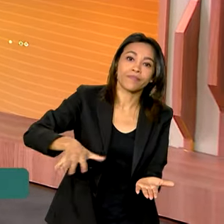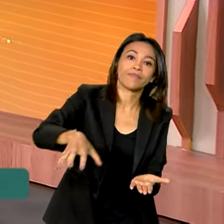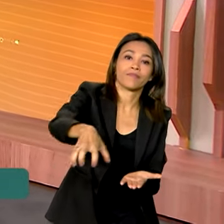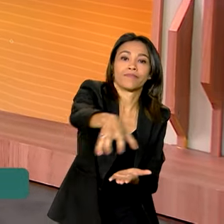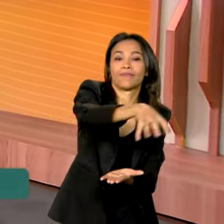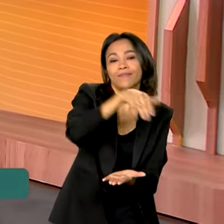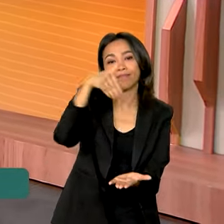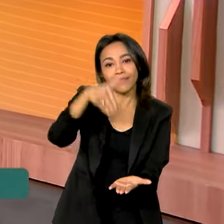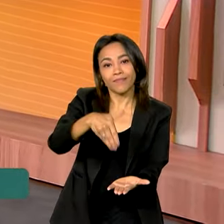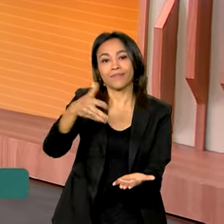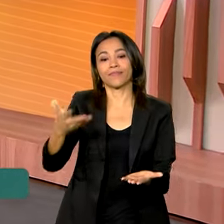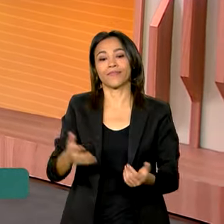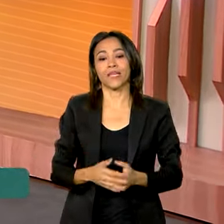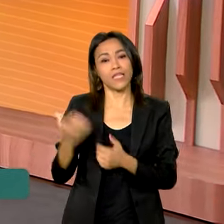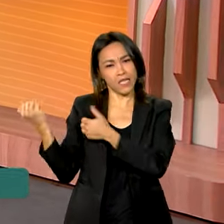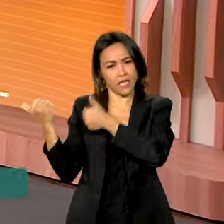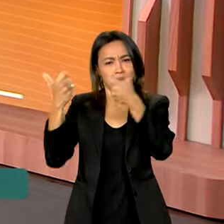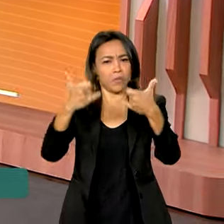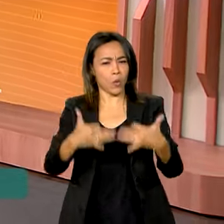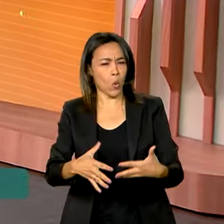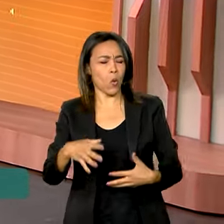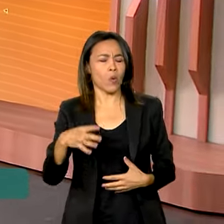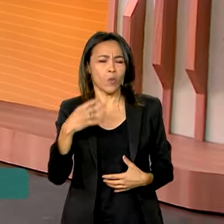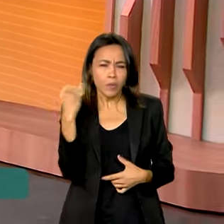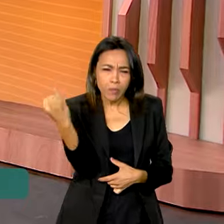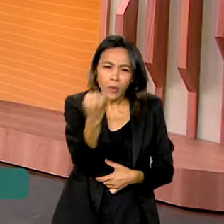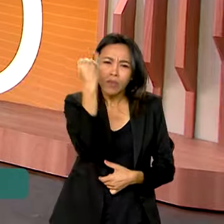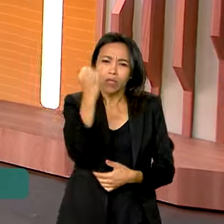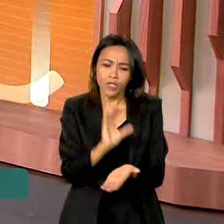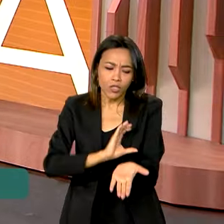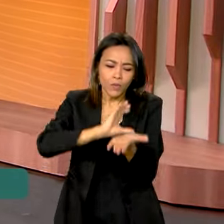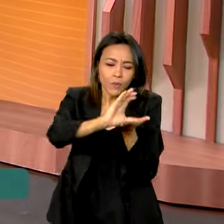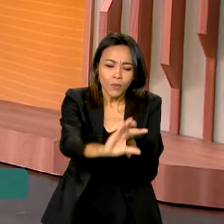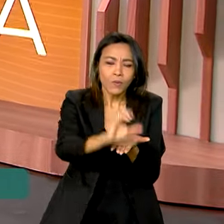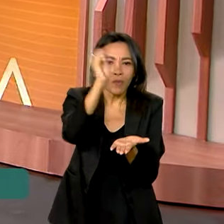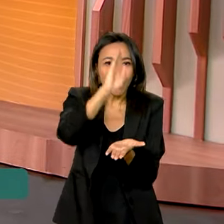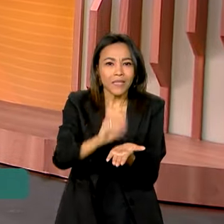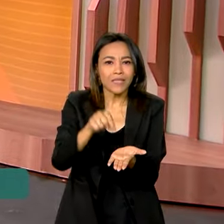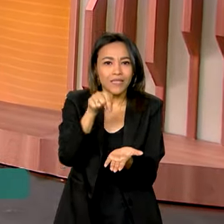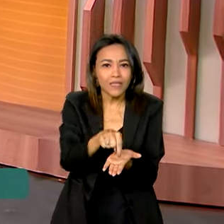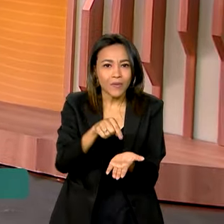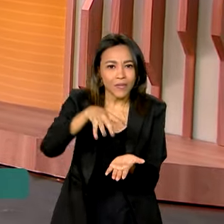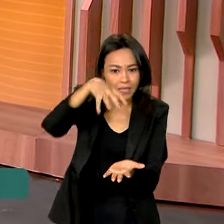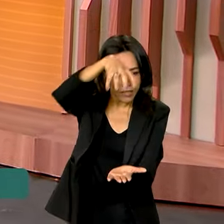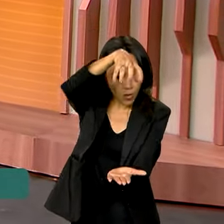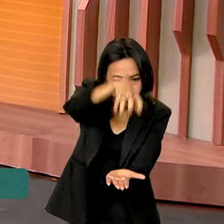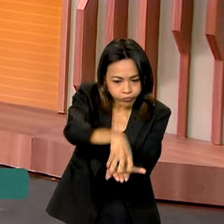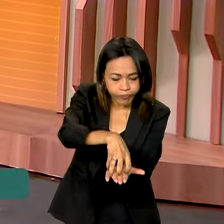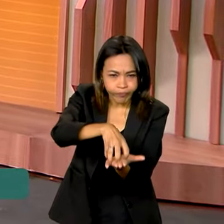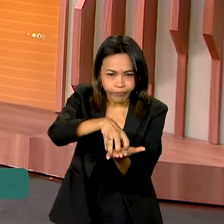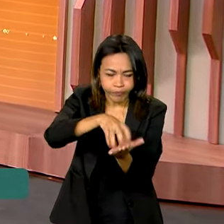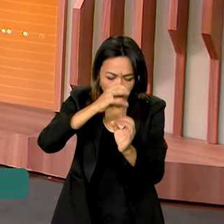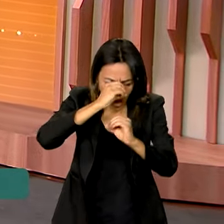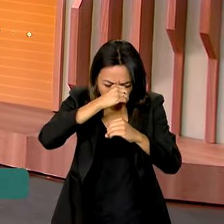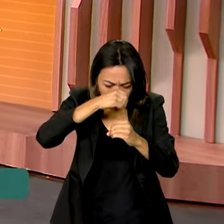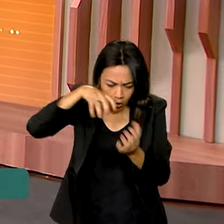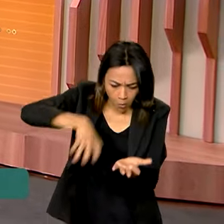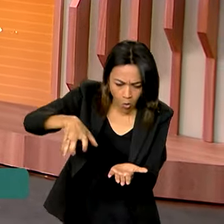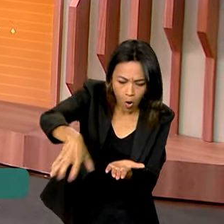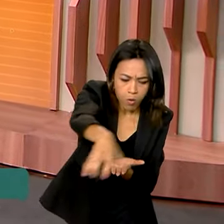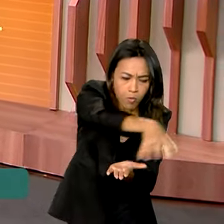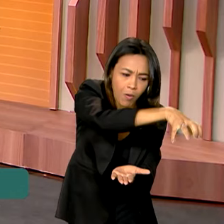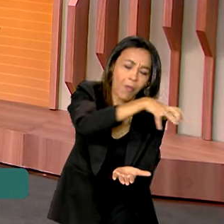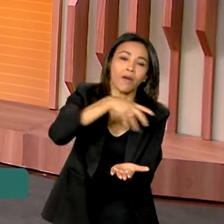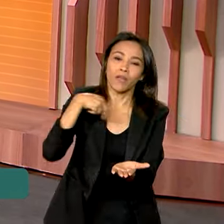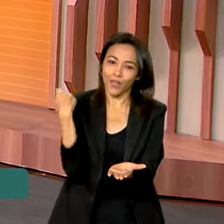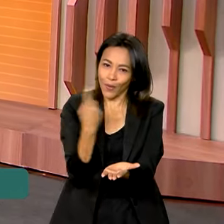e Materiais. Falou aí sobre o importante investimento brasileiro nesse laboratório, nesse complexo de laboratórios Orion. E